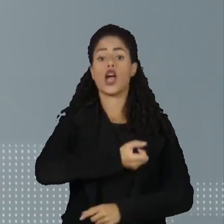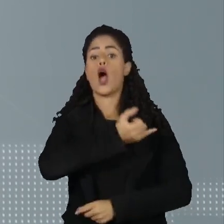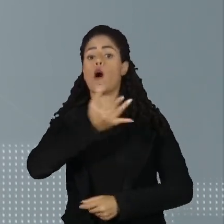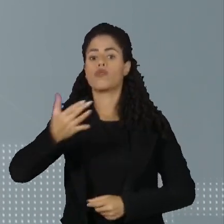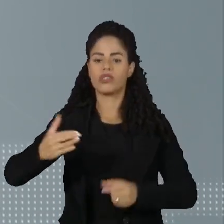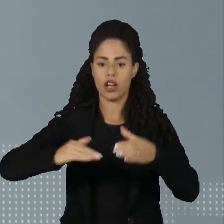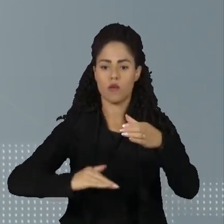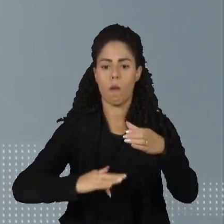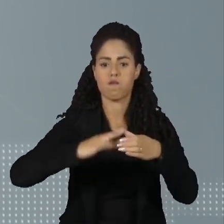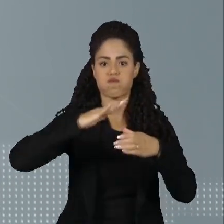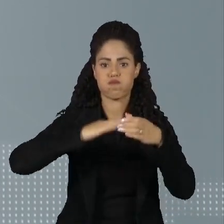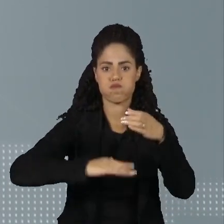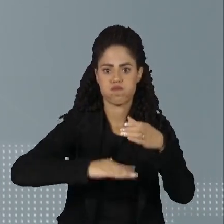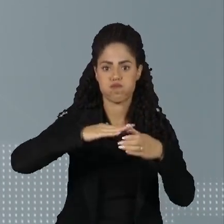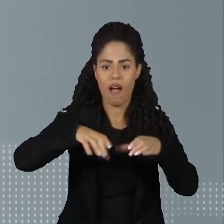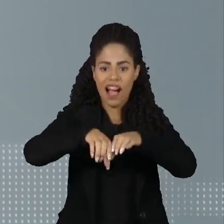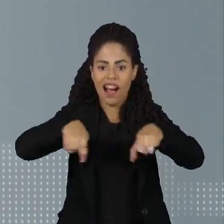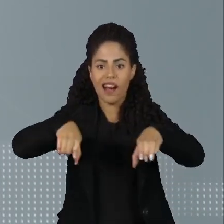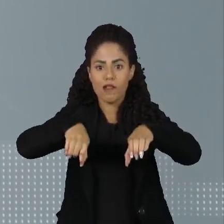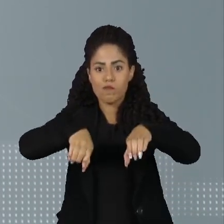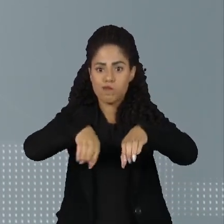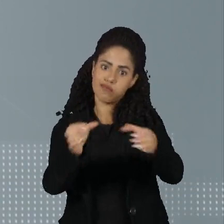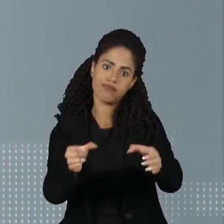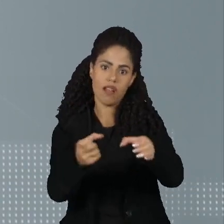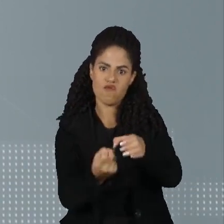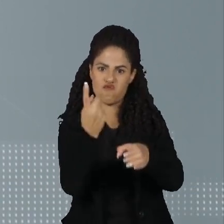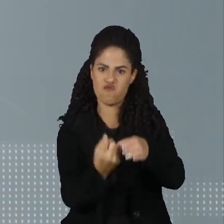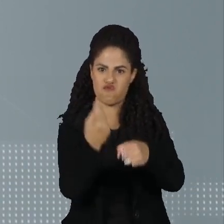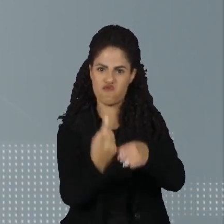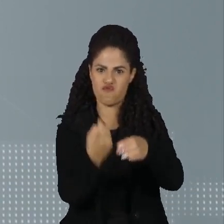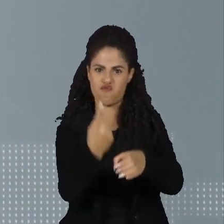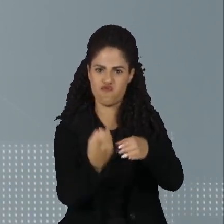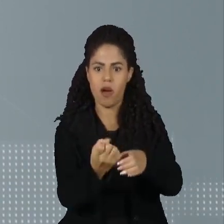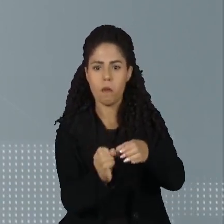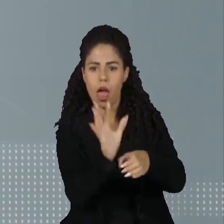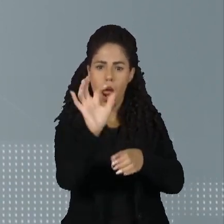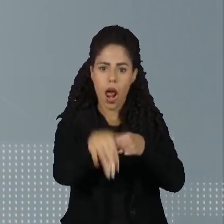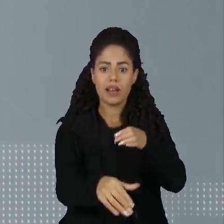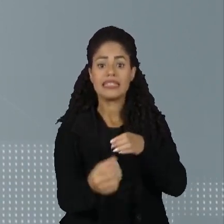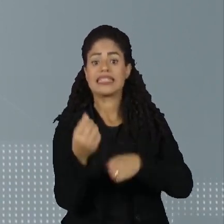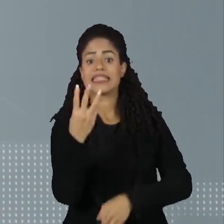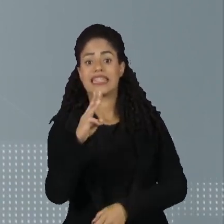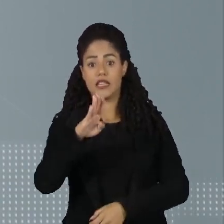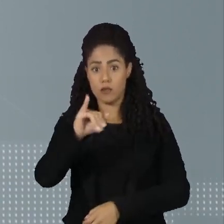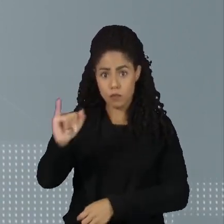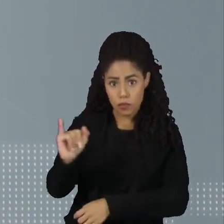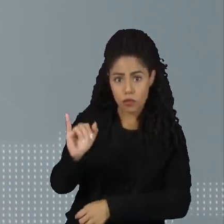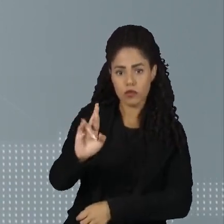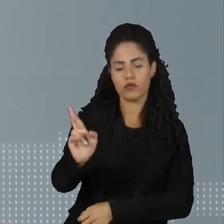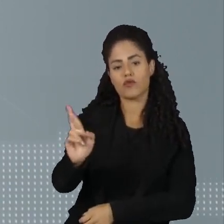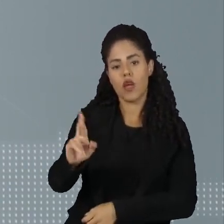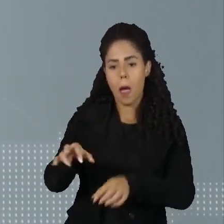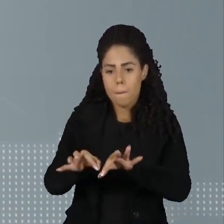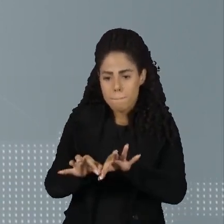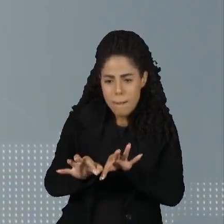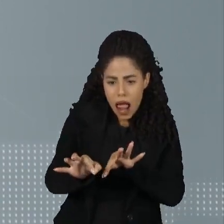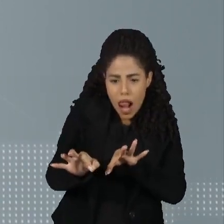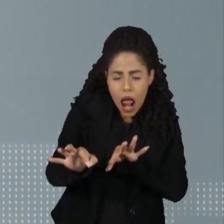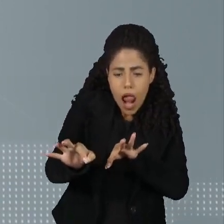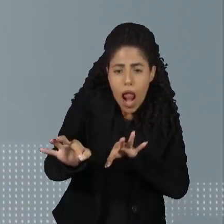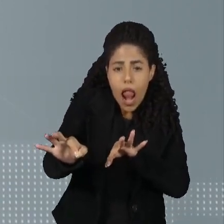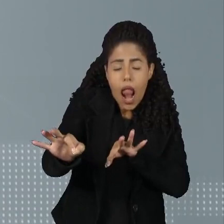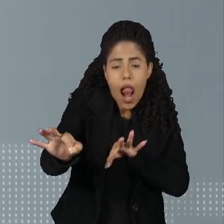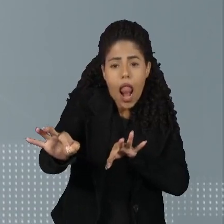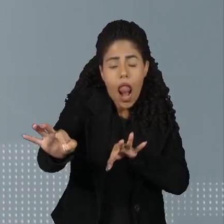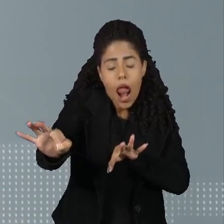em vazamentos, como canos estourados, por exemplo, representa 3 bilhões e 800 milhões de metros cúbicos,